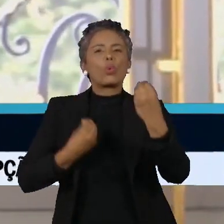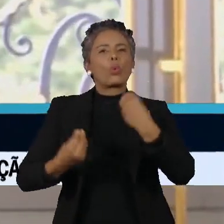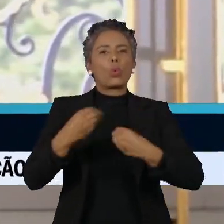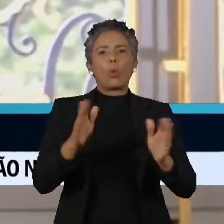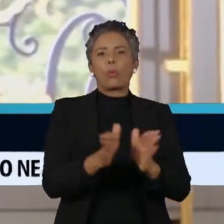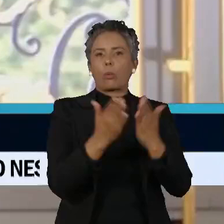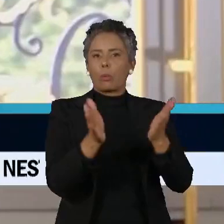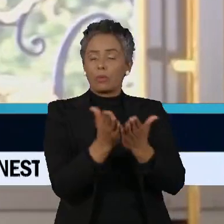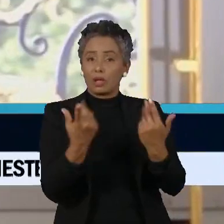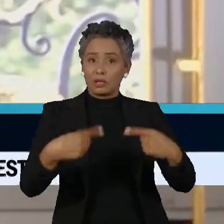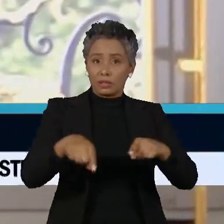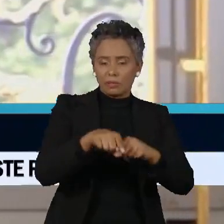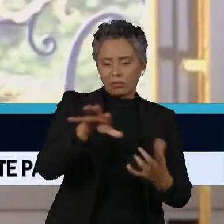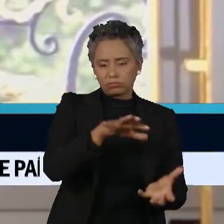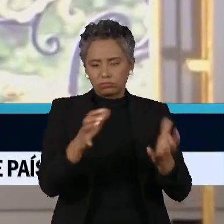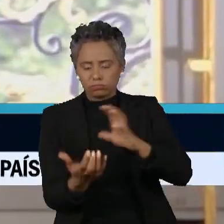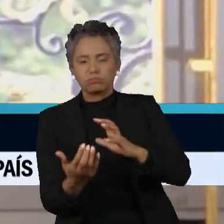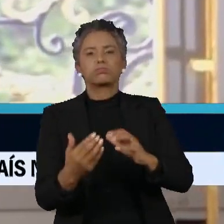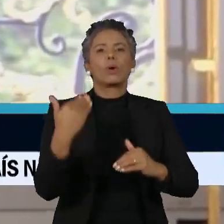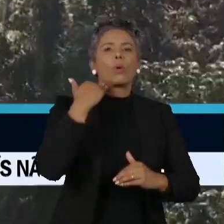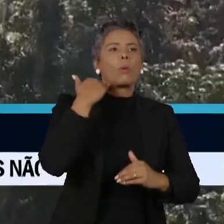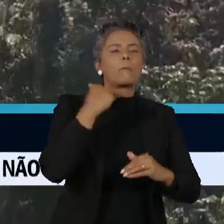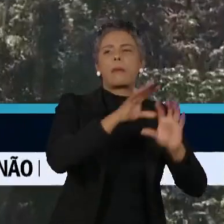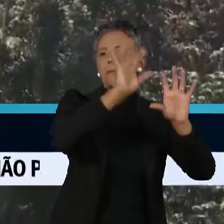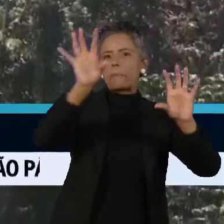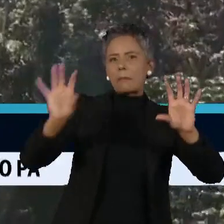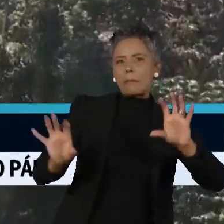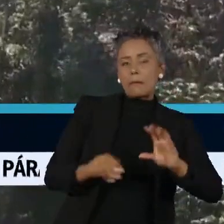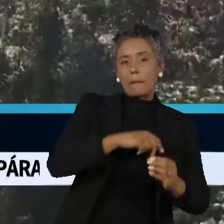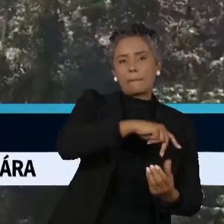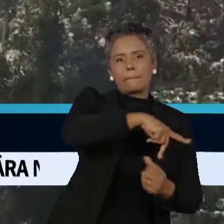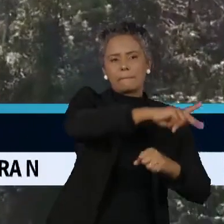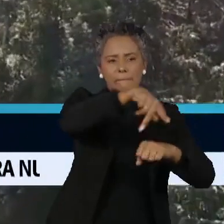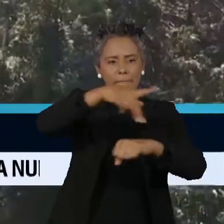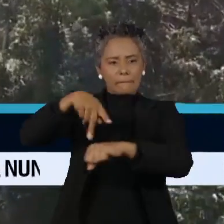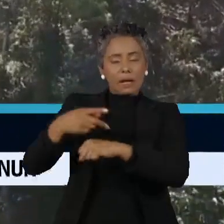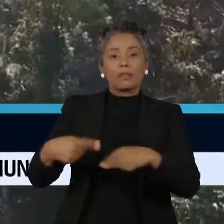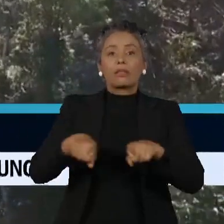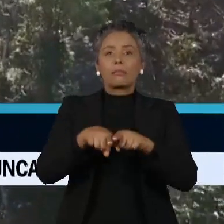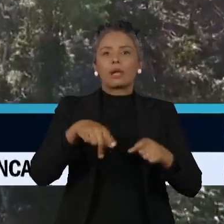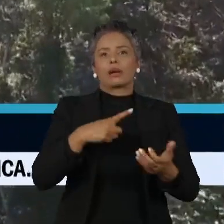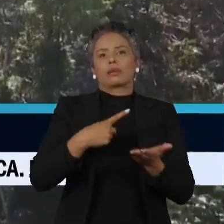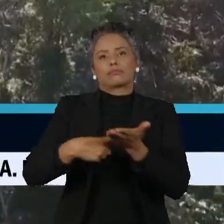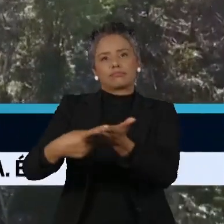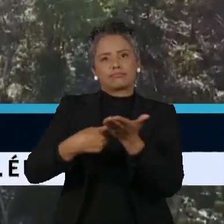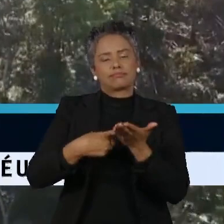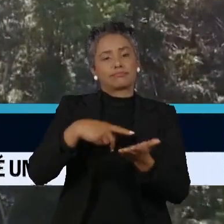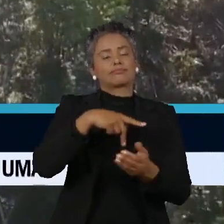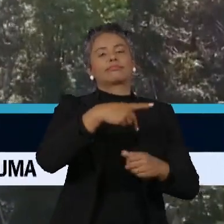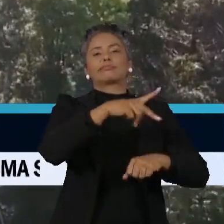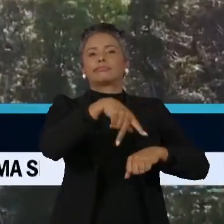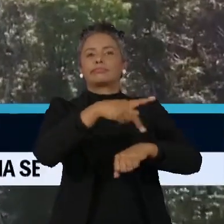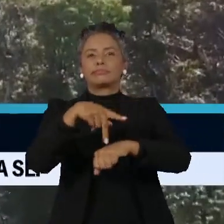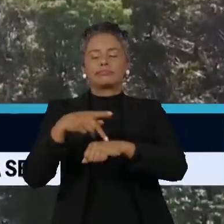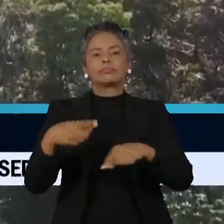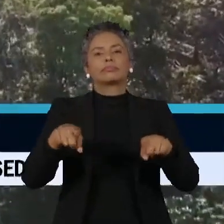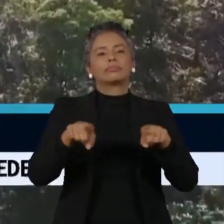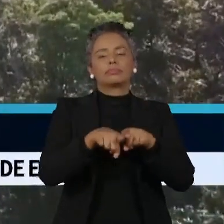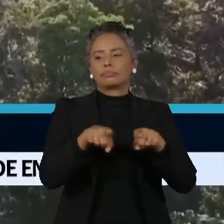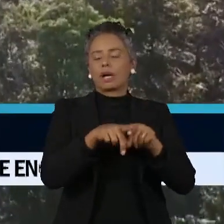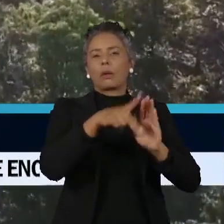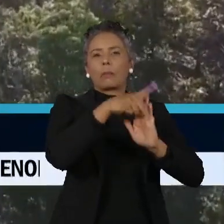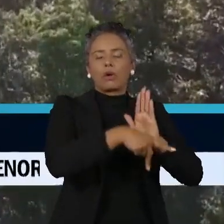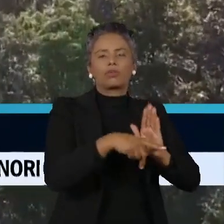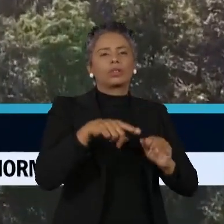a reforma de sistemas bancários internacionais e o novo contrato internacional que ajude a destravar projetos que têm dificuldade